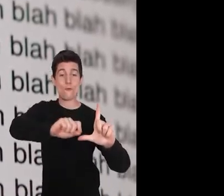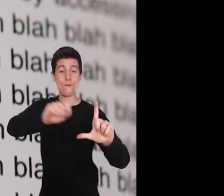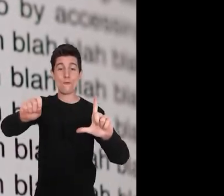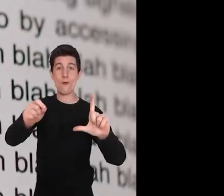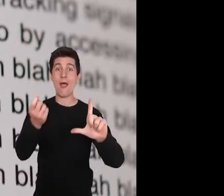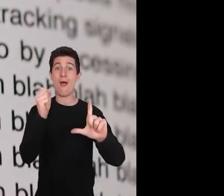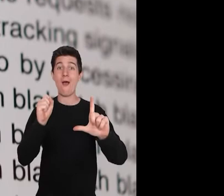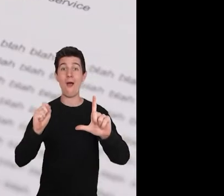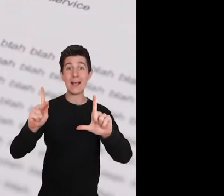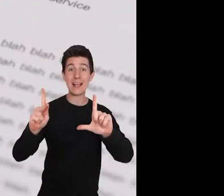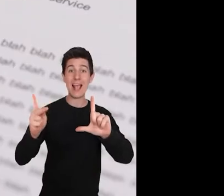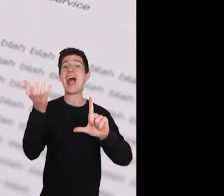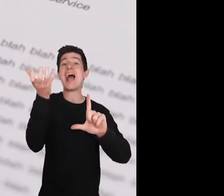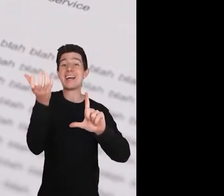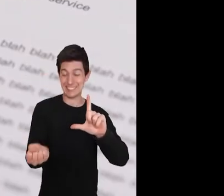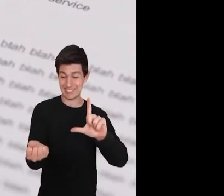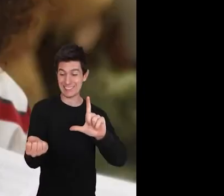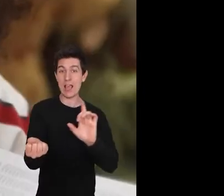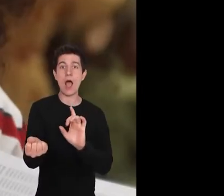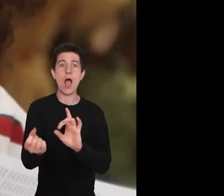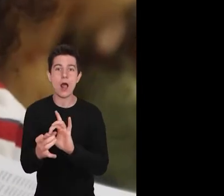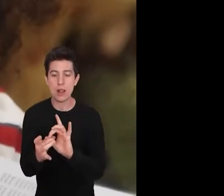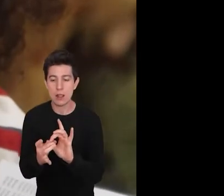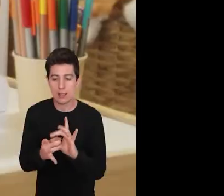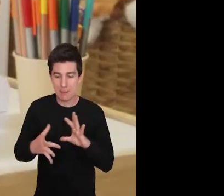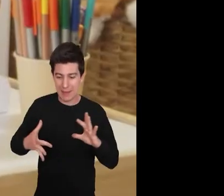Marque a caixa para dizer ok.